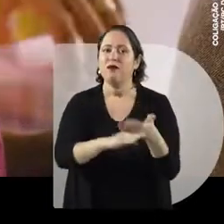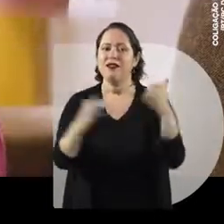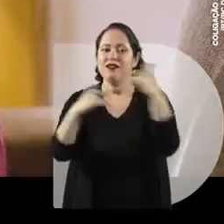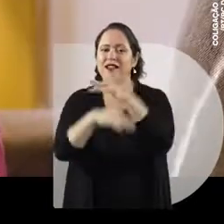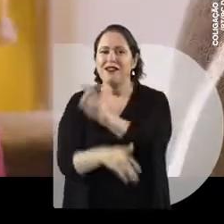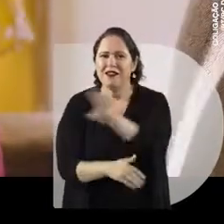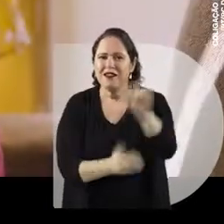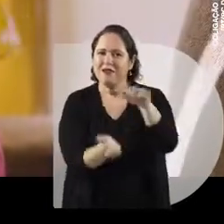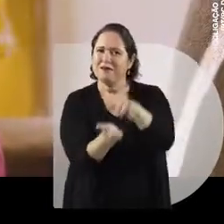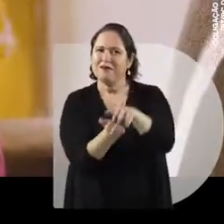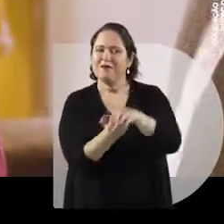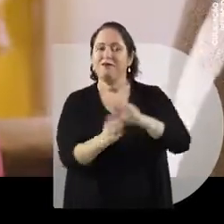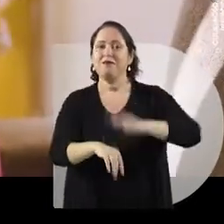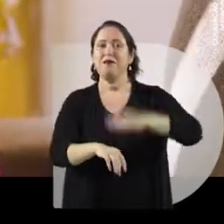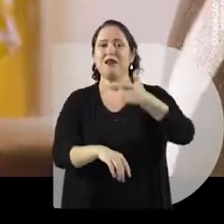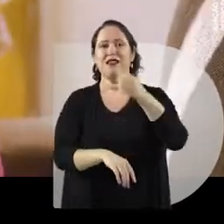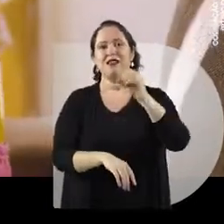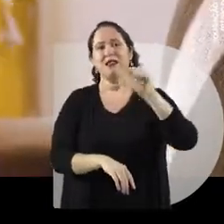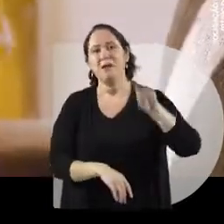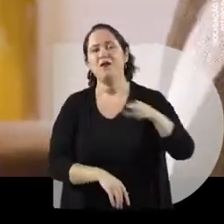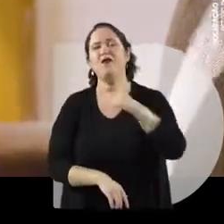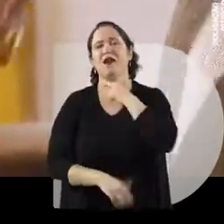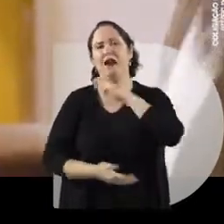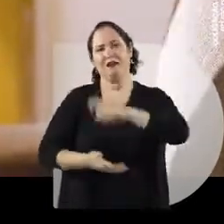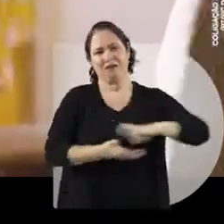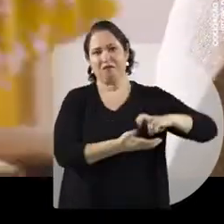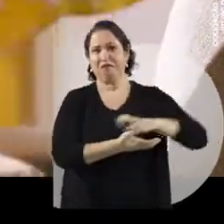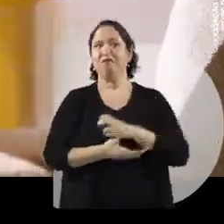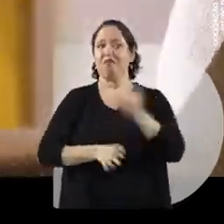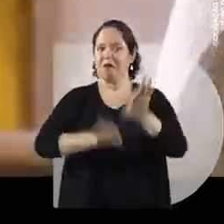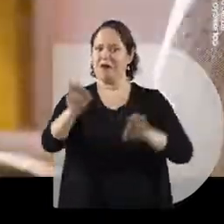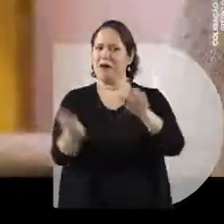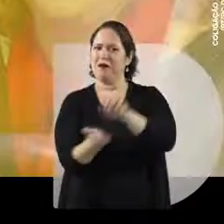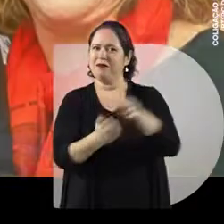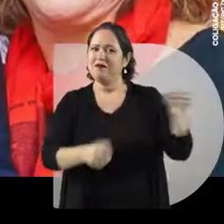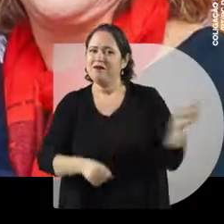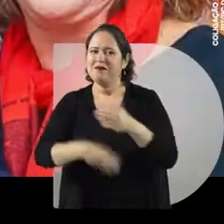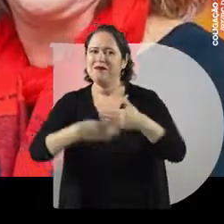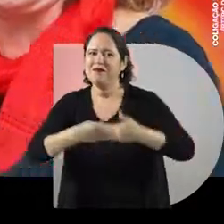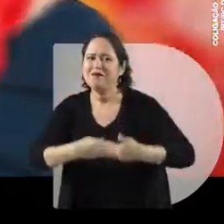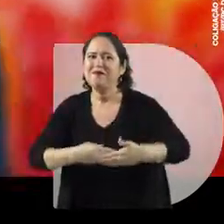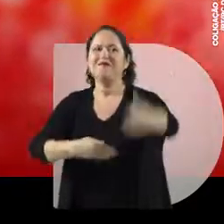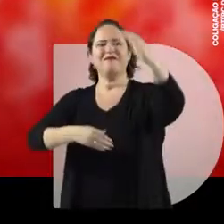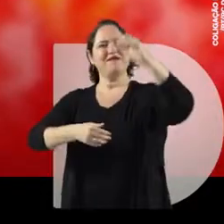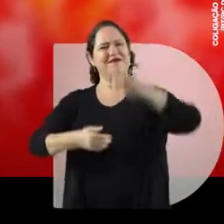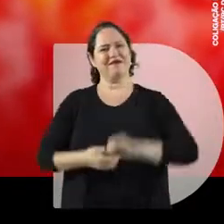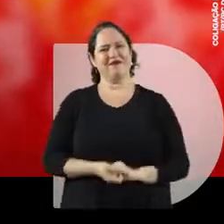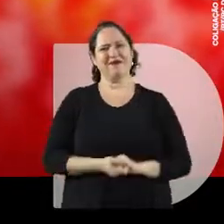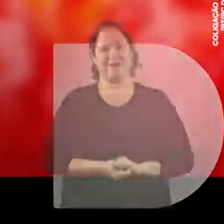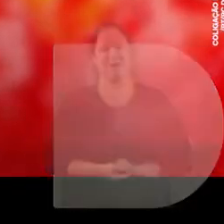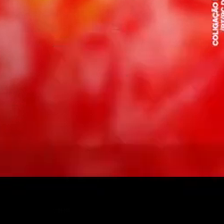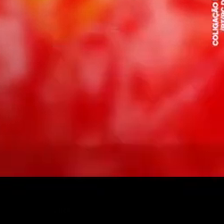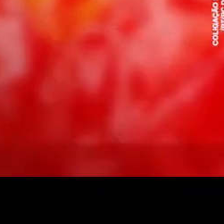cidade. E mais 60 mil vagas de creche. Isso sim é preparar Pernambuco para um novo tempo.